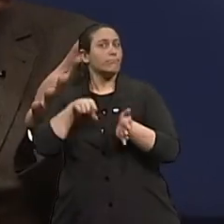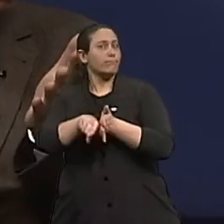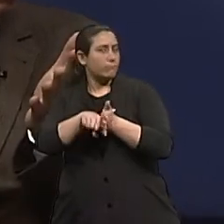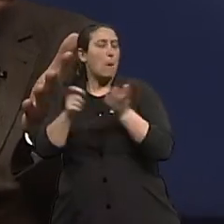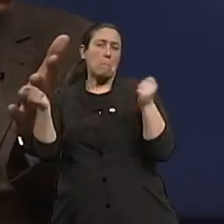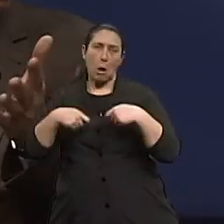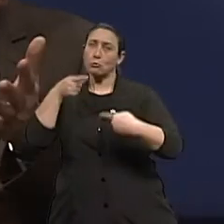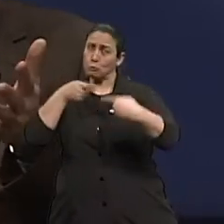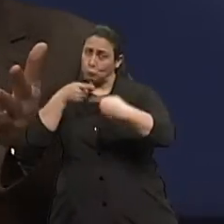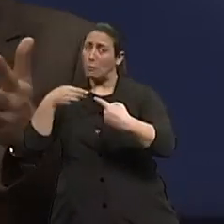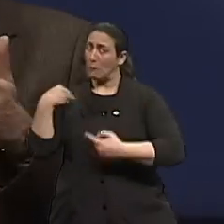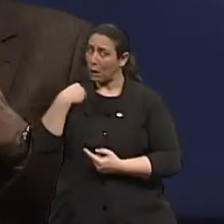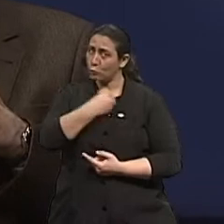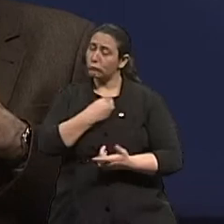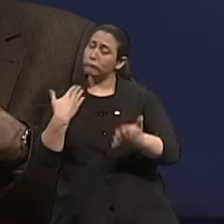discutido com o seu médico.